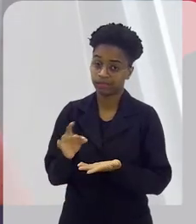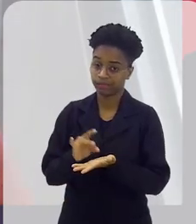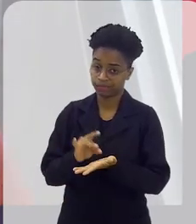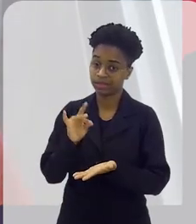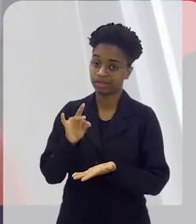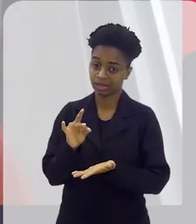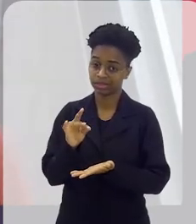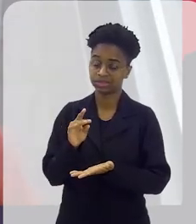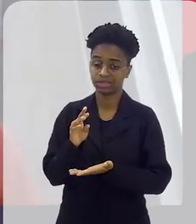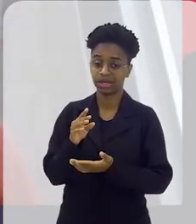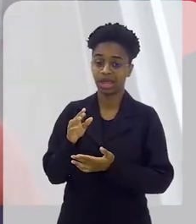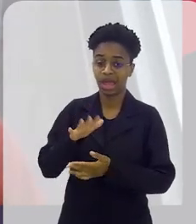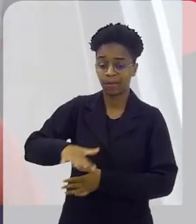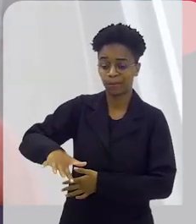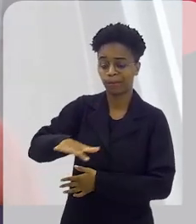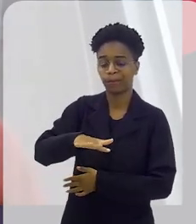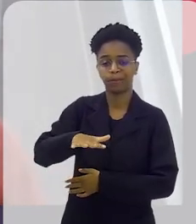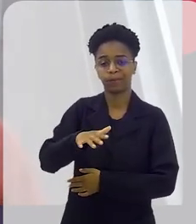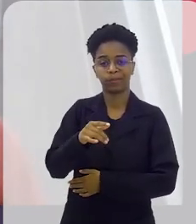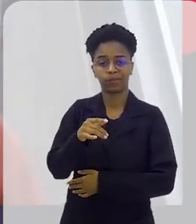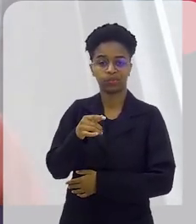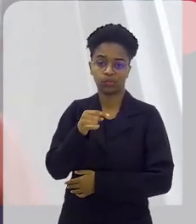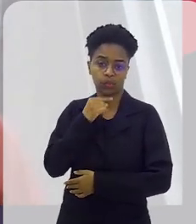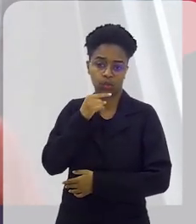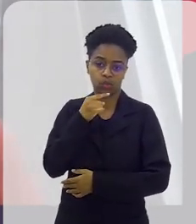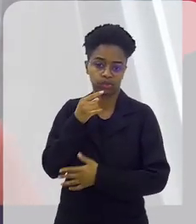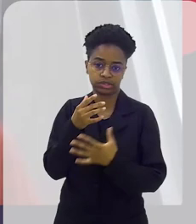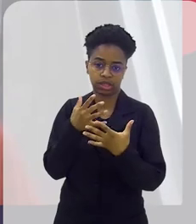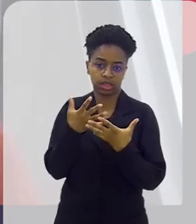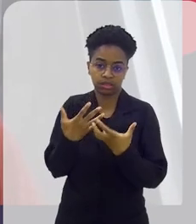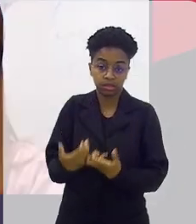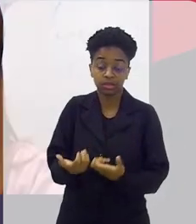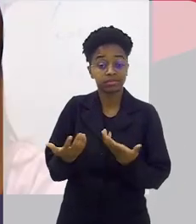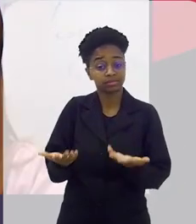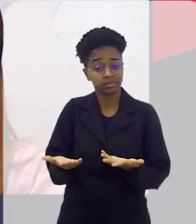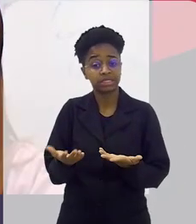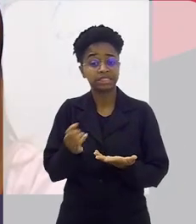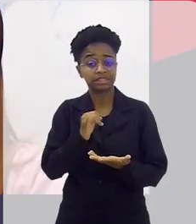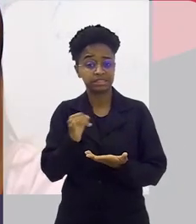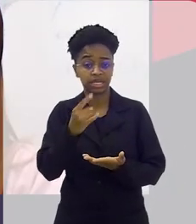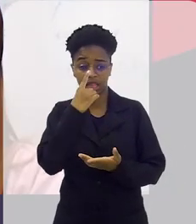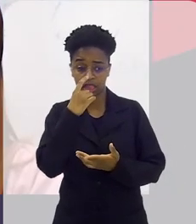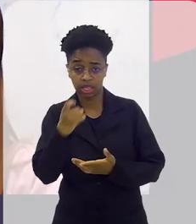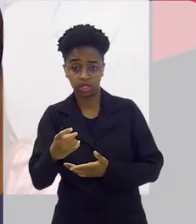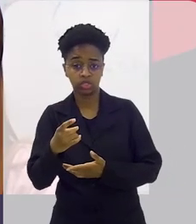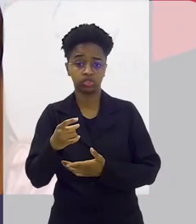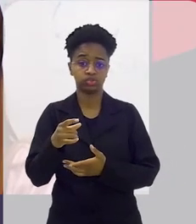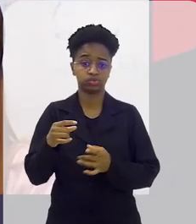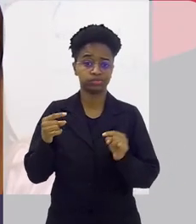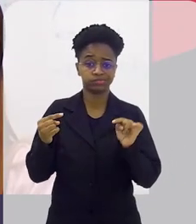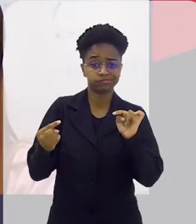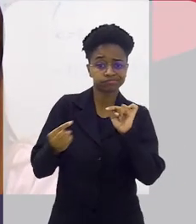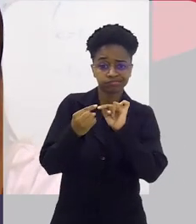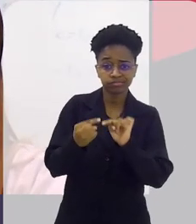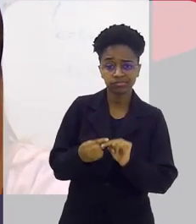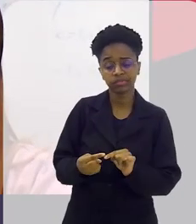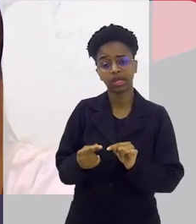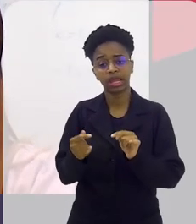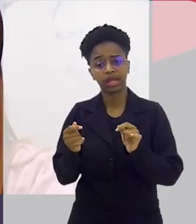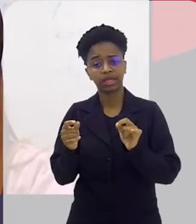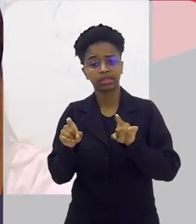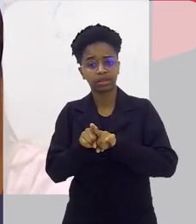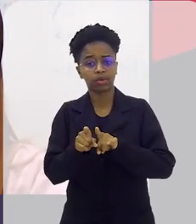se o já é biodegradável e o próprio meio ambiente consegue lidar com ele, é muito mais agradável de se consumir,